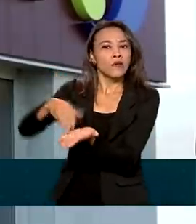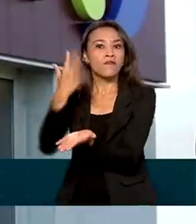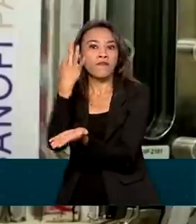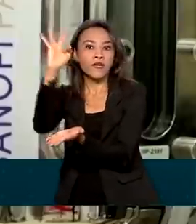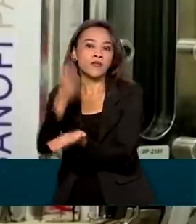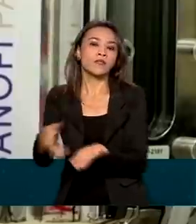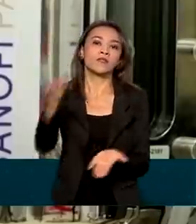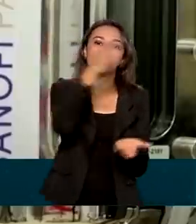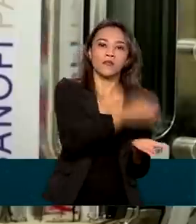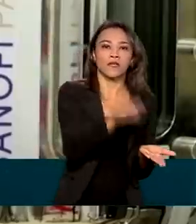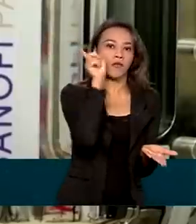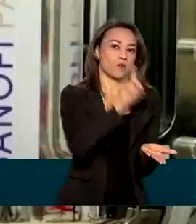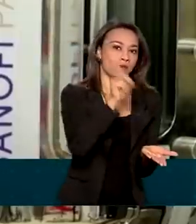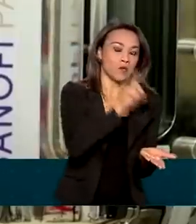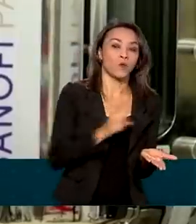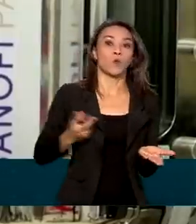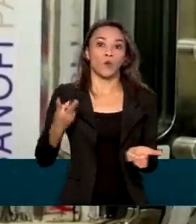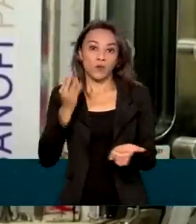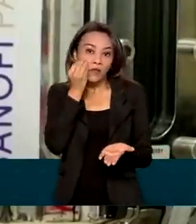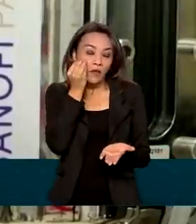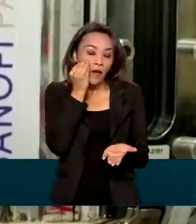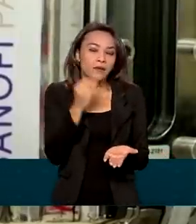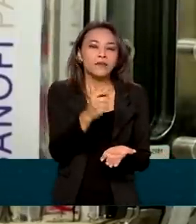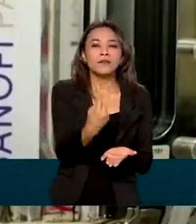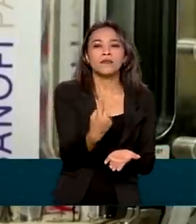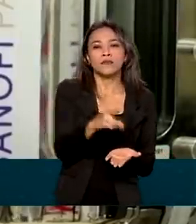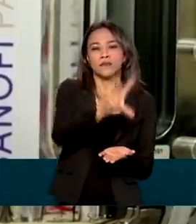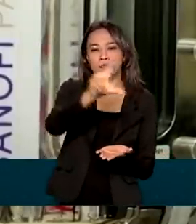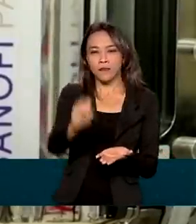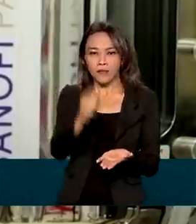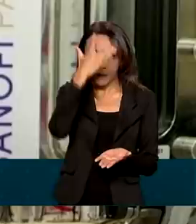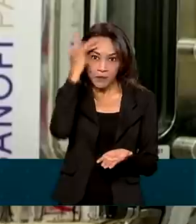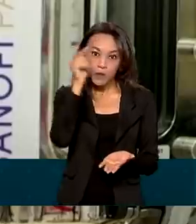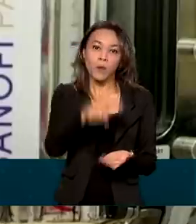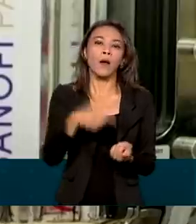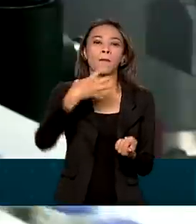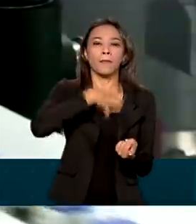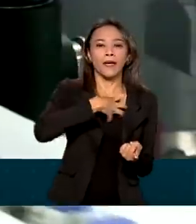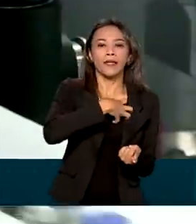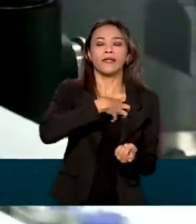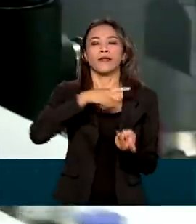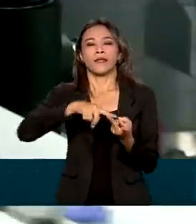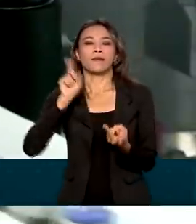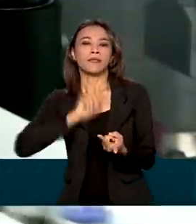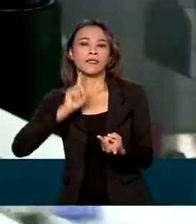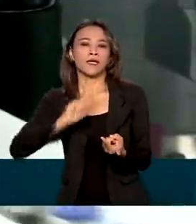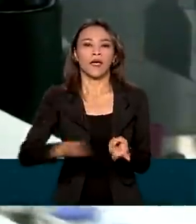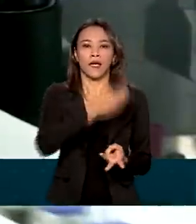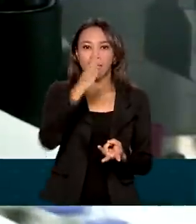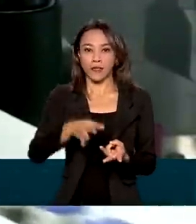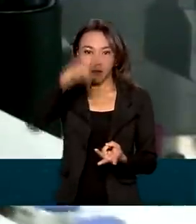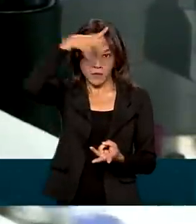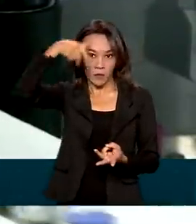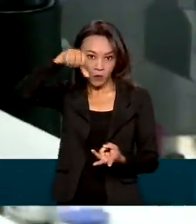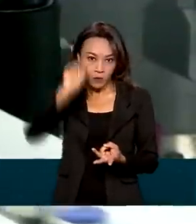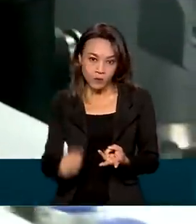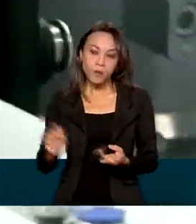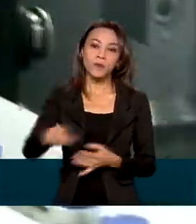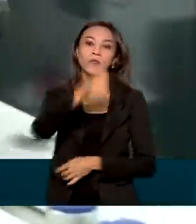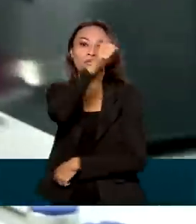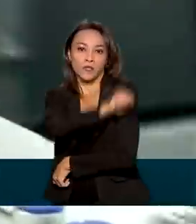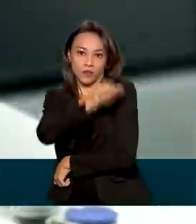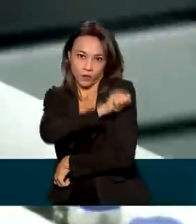Os testes serão feitos em 150 voluntários brasileiros, na Bahia, Minas Gerais, Mato Grosso do Sul e Rio de Janeiro.